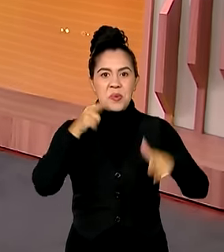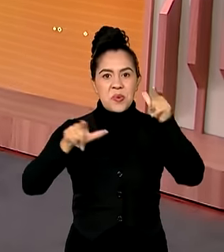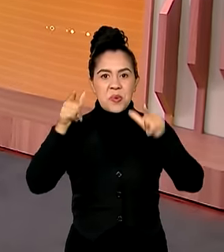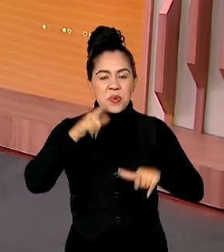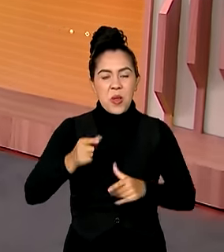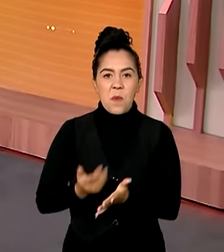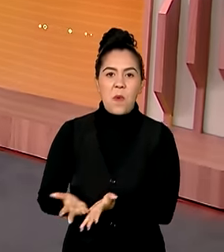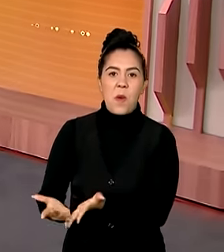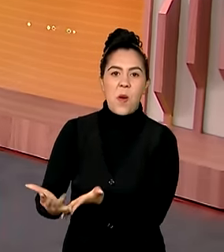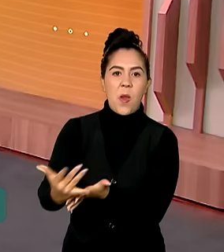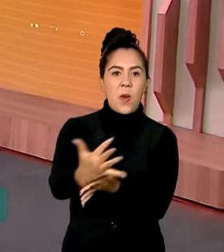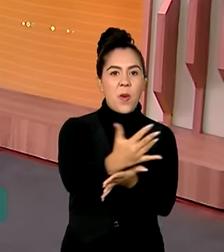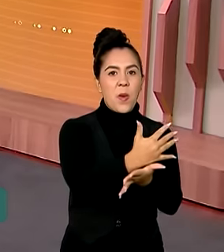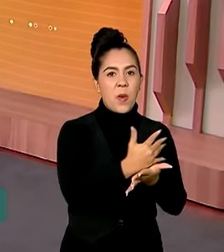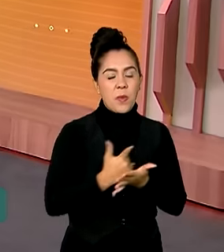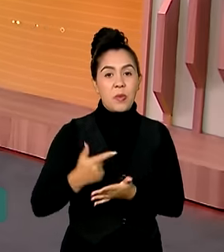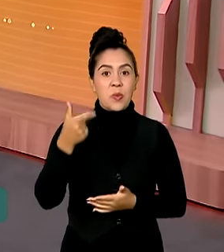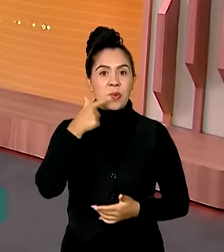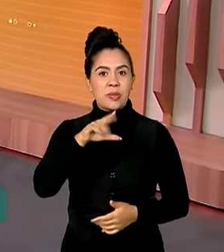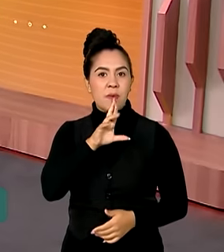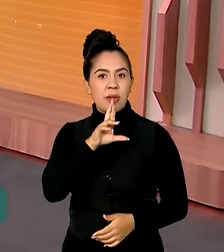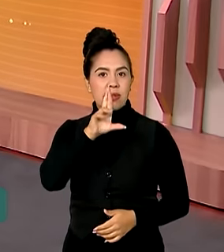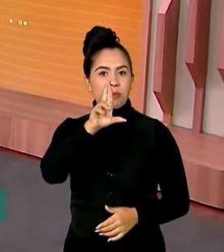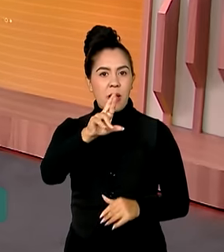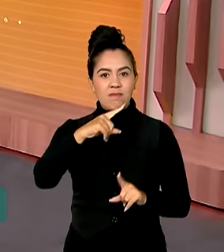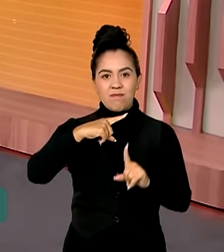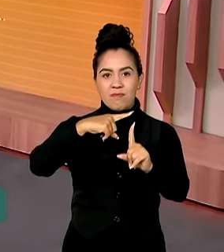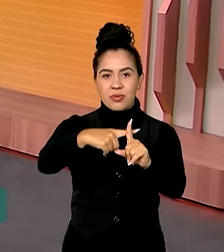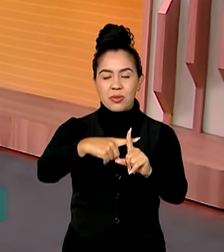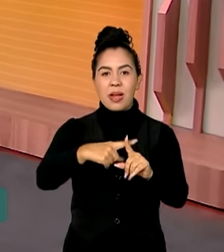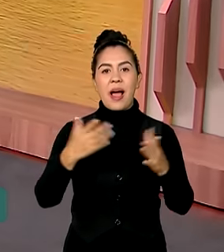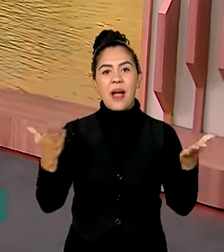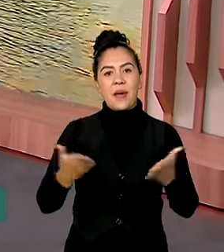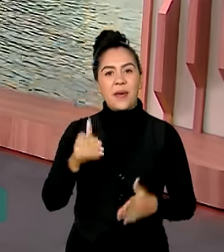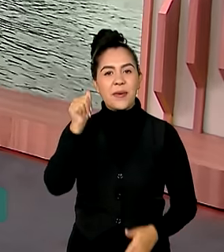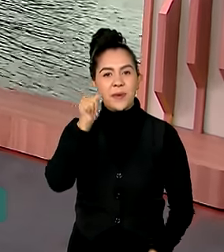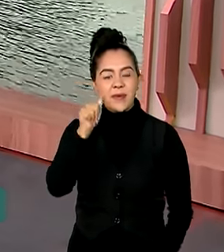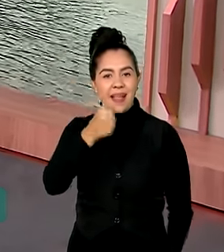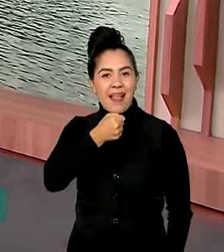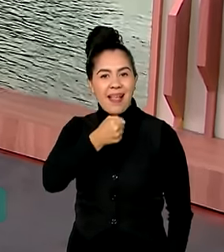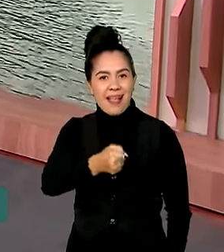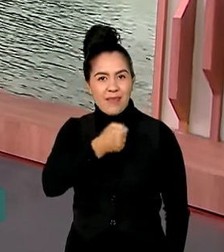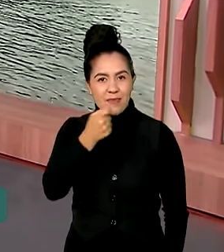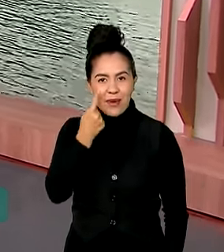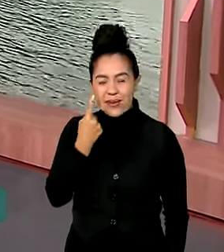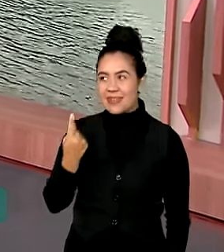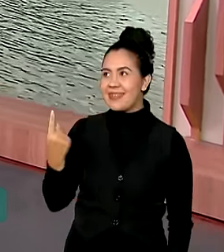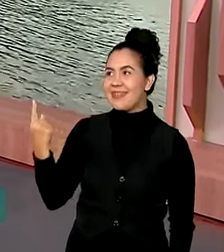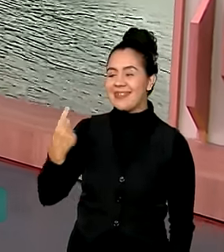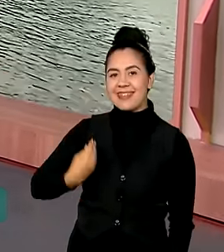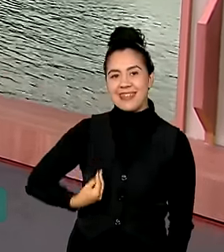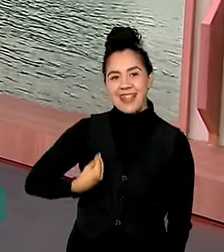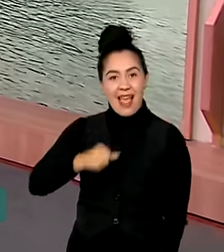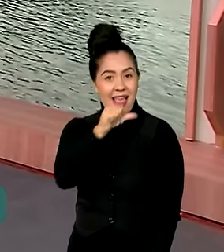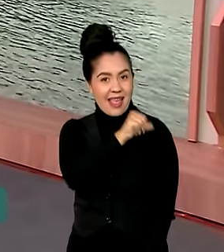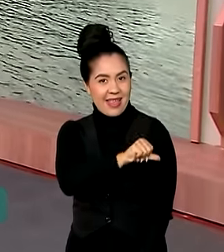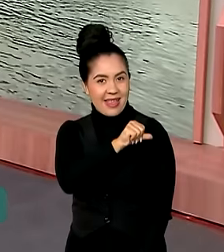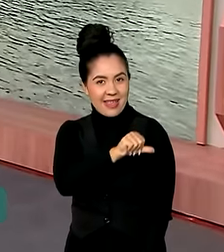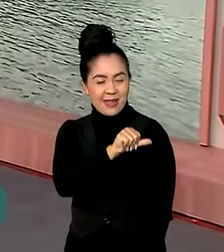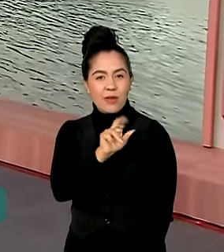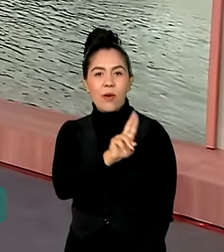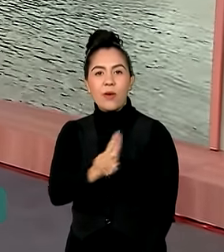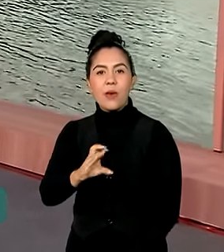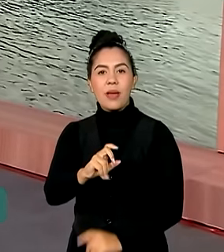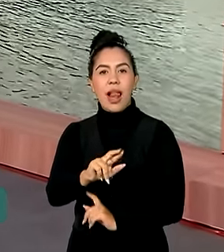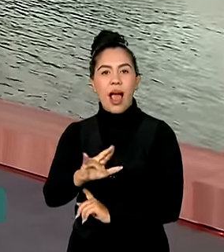registrou o melhor resultado desde 2019. Do Rio de Janeiro, a nossa repórter Cláudia Boiunga tem os detalhes. Oi Cláudia, bom